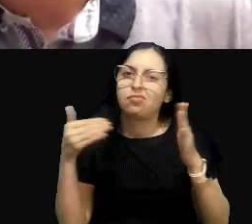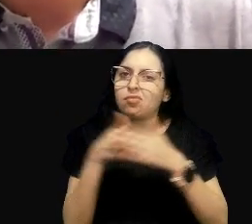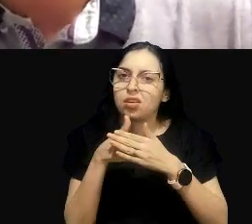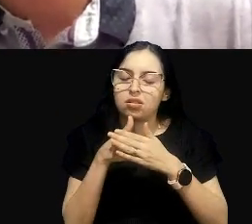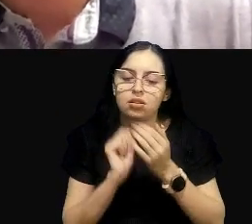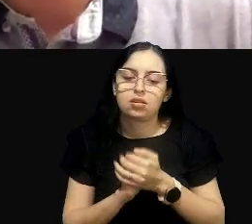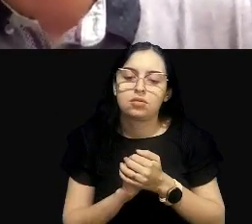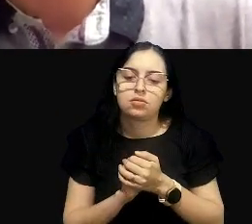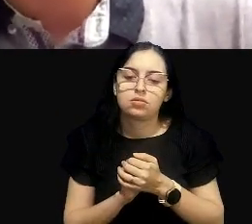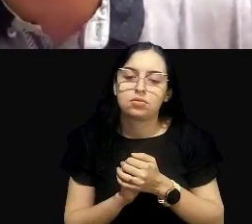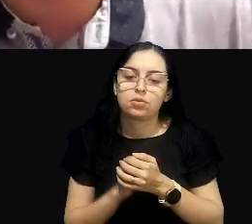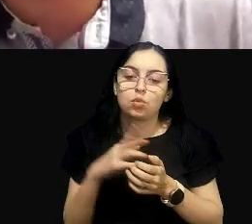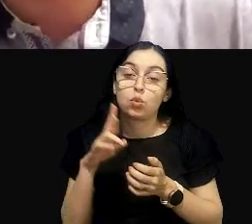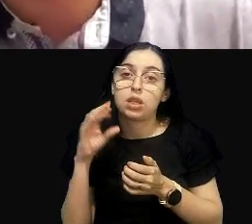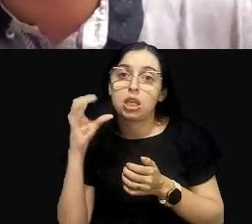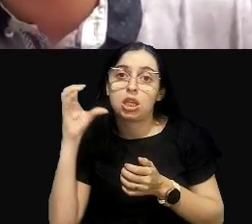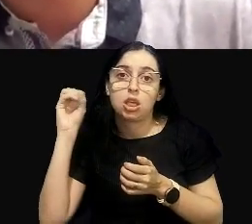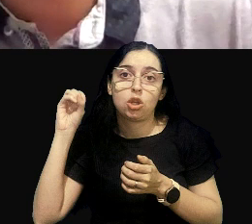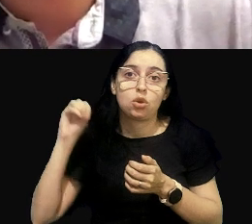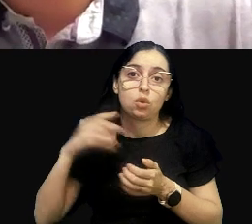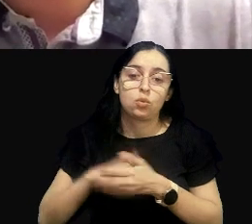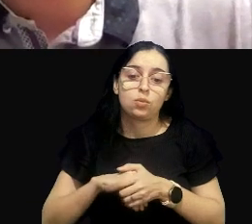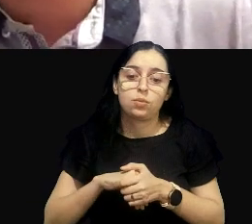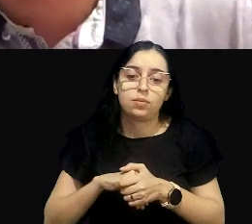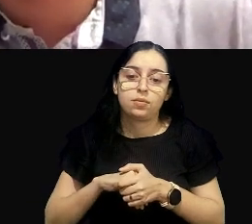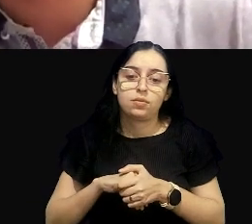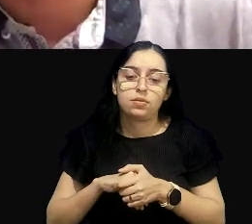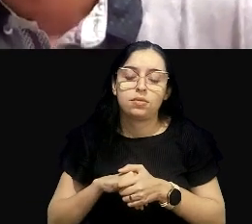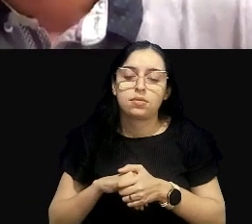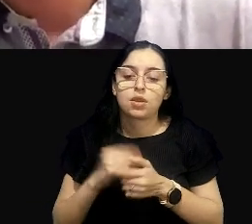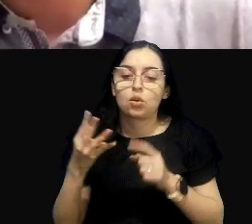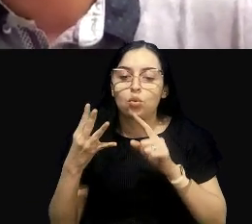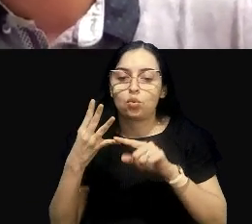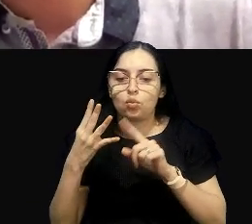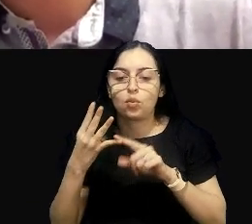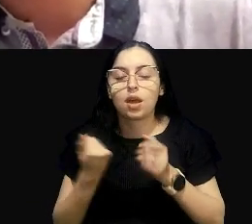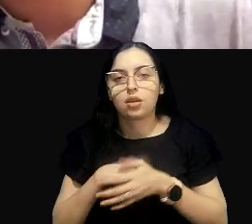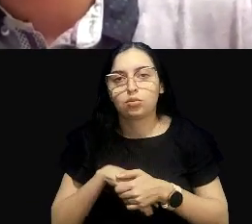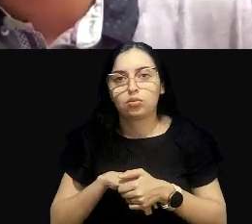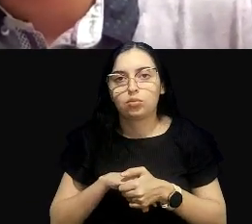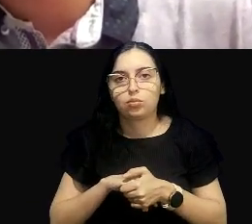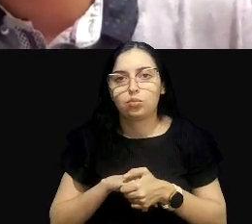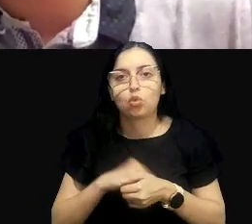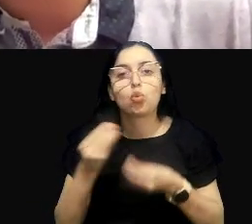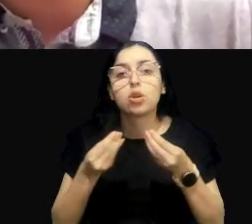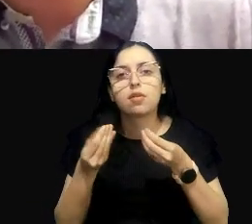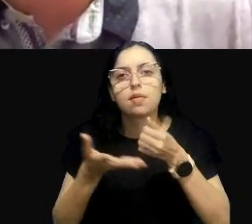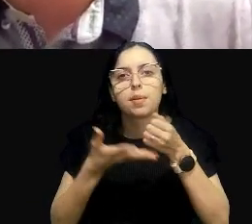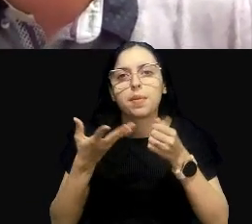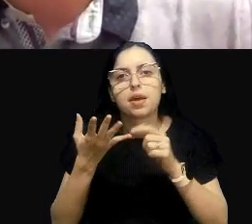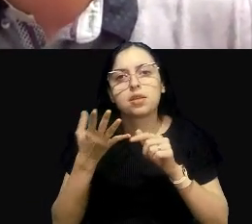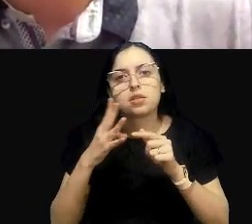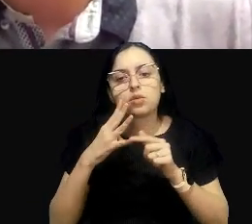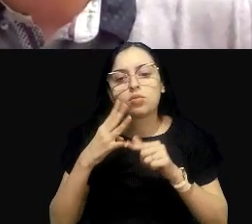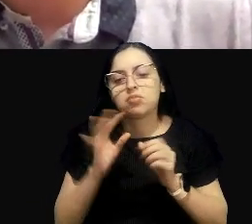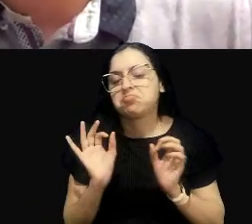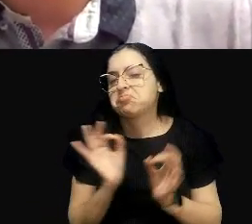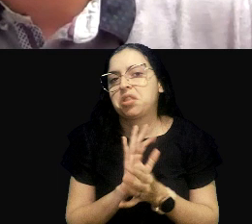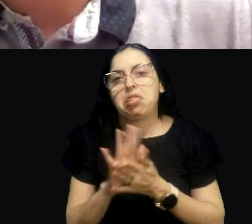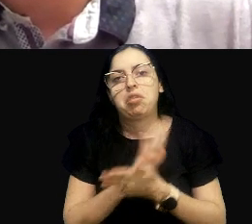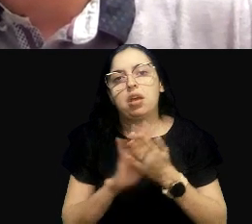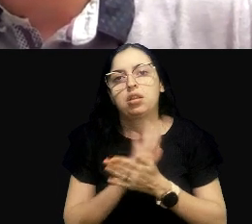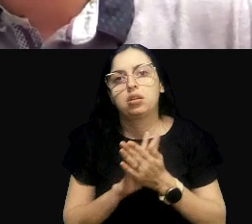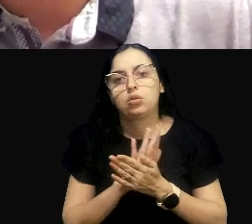Então, o rio Pinheiros, que eu acabei de mencionar, ele é classe 4. O que se faz com classe 4? Praticamente nada. Você pode